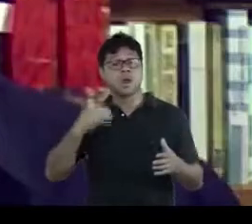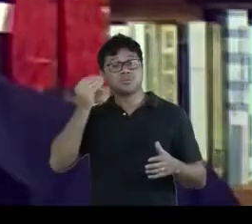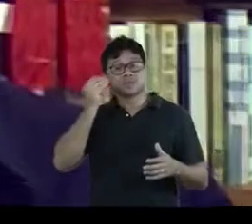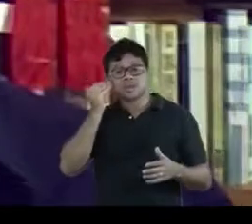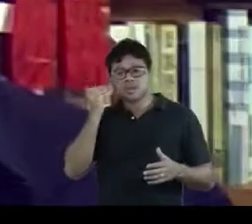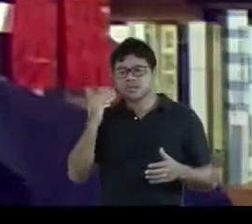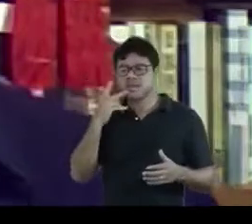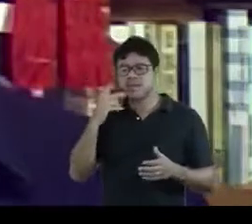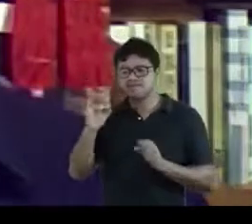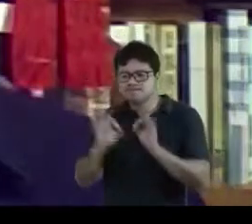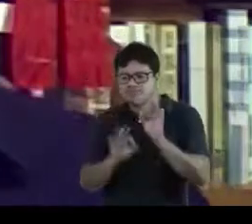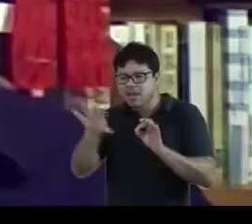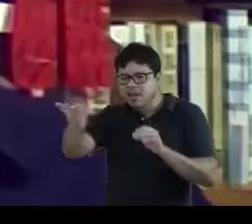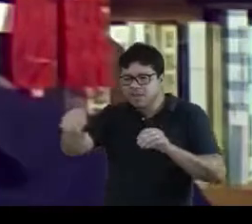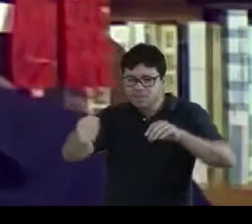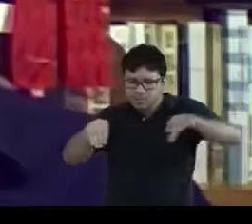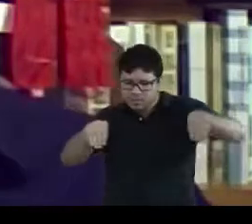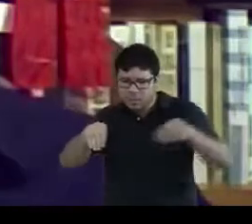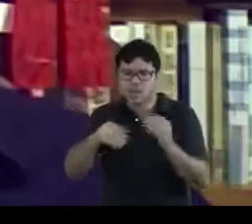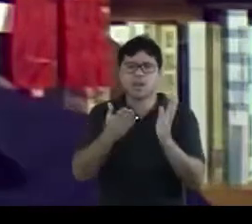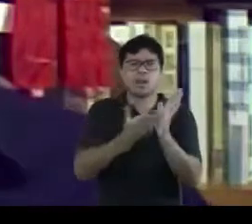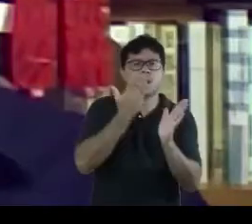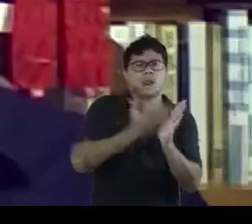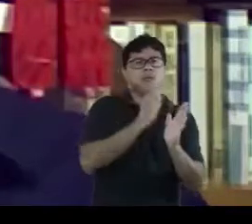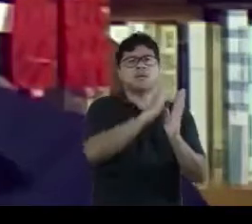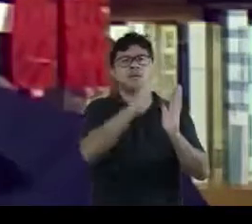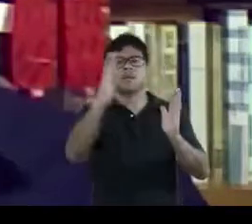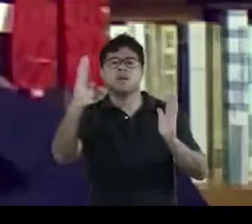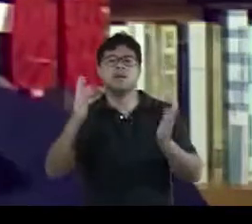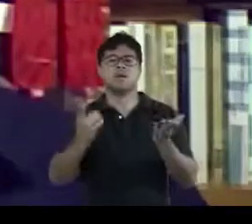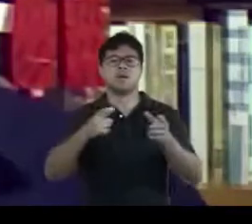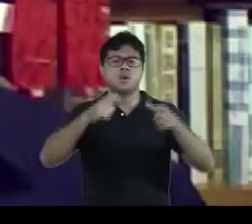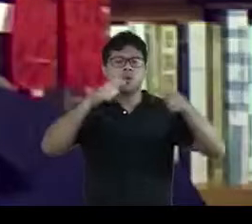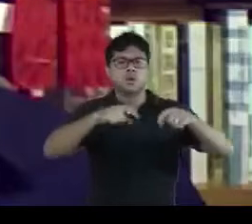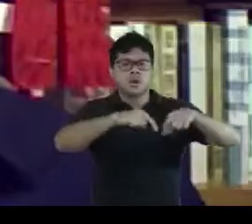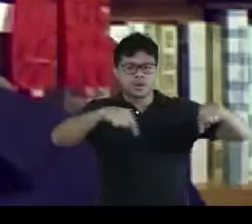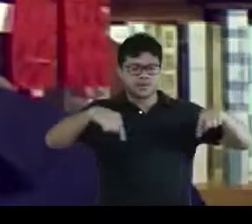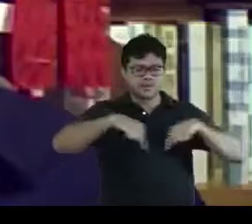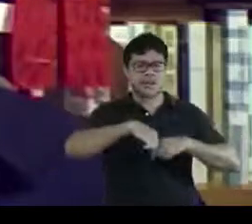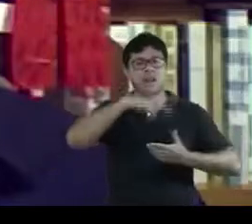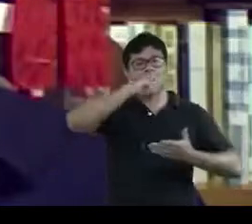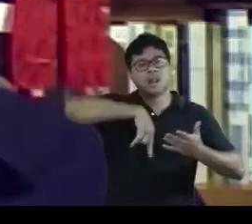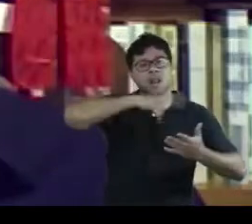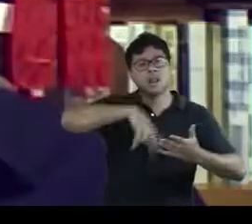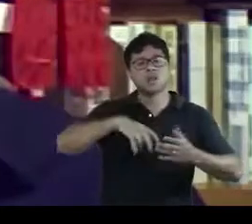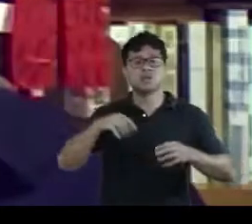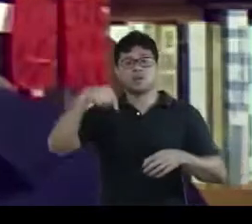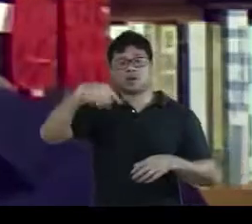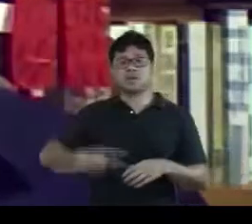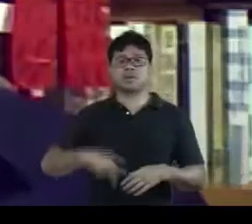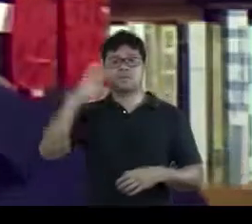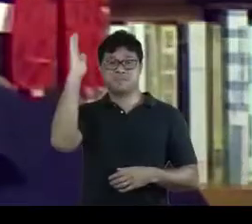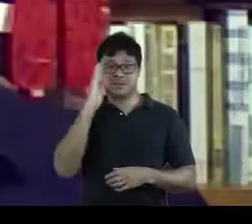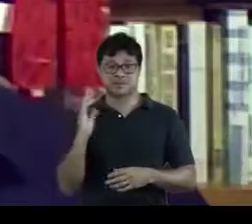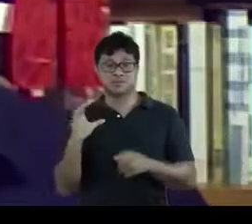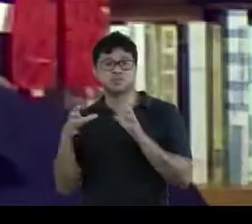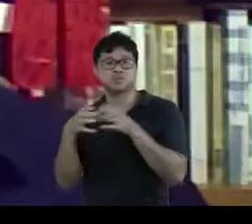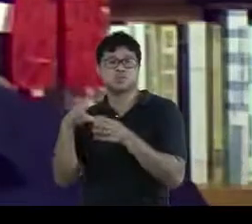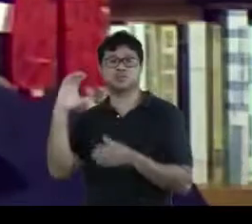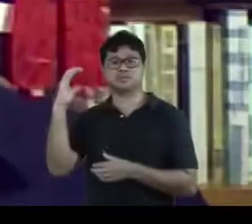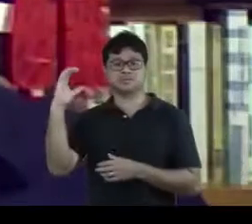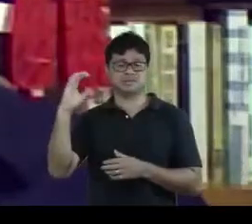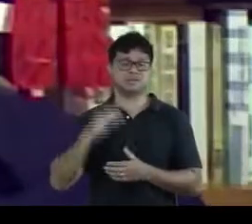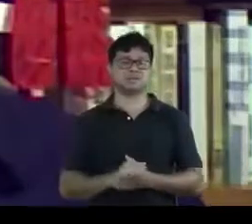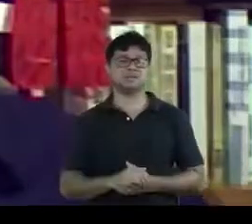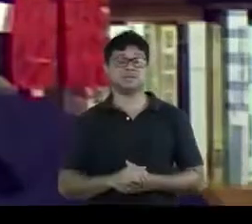traçar uma cartografia das bibliotecas e gabinetes de leitura no Brasil oitocentista. Essa